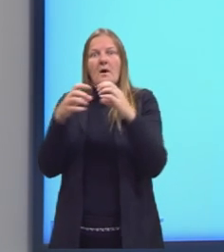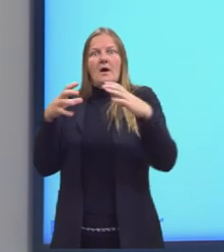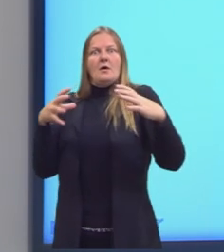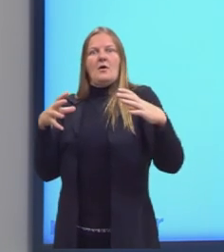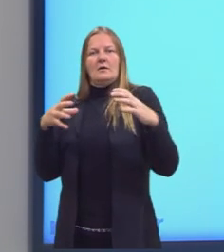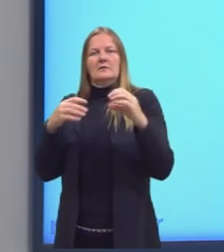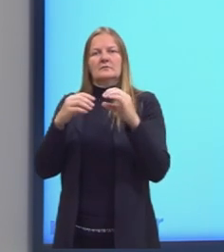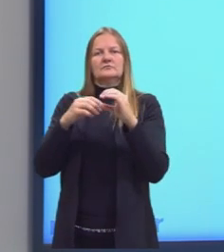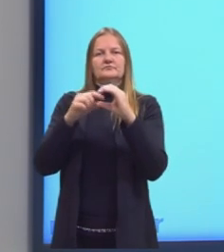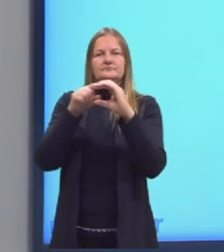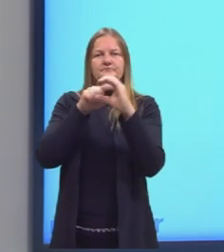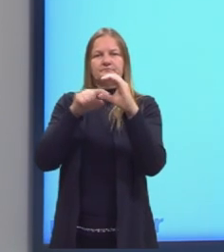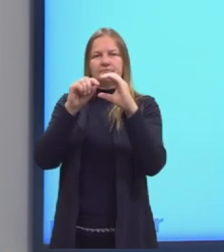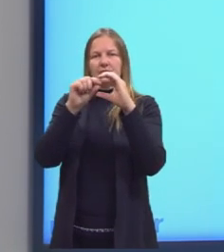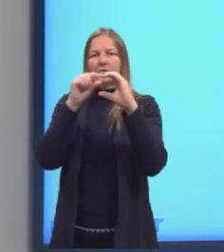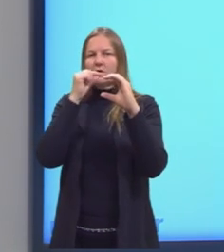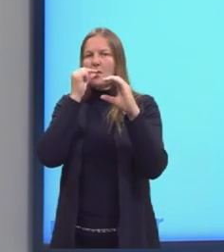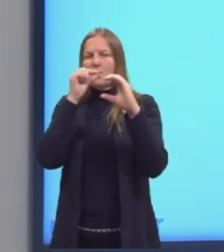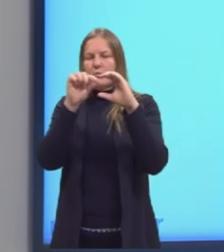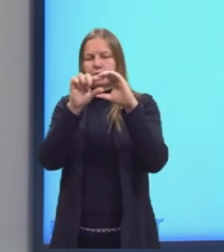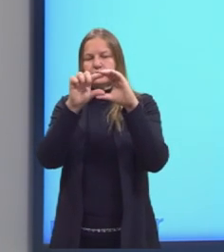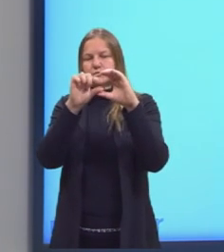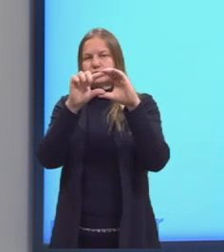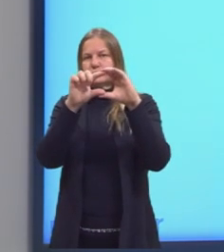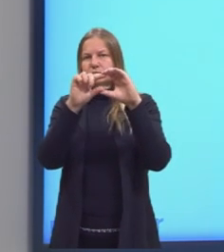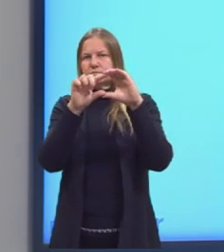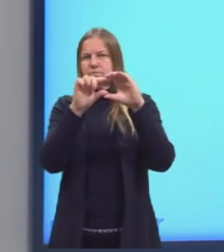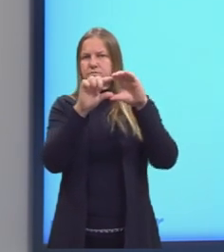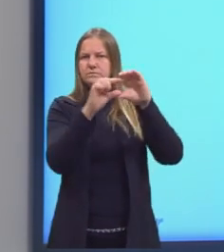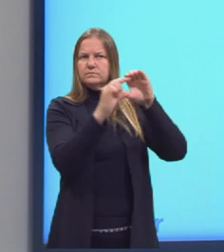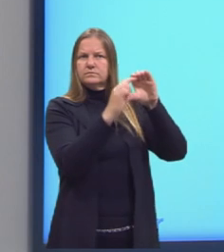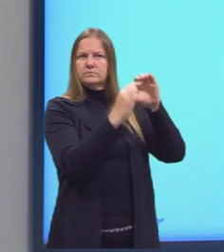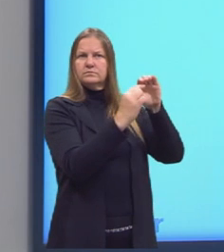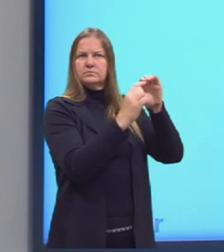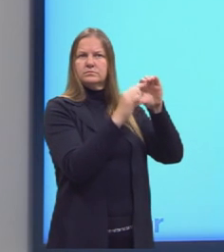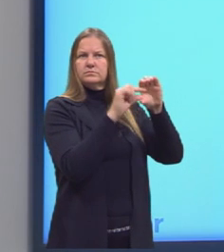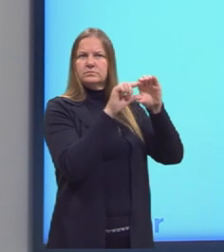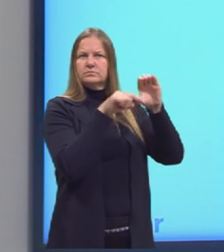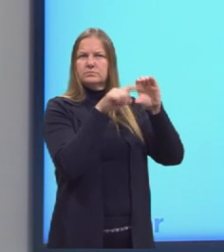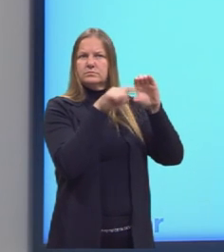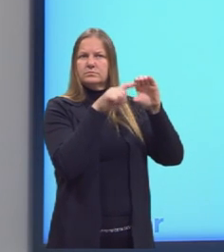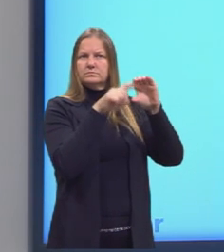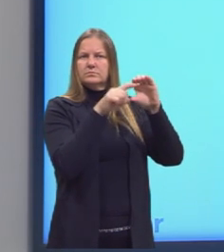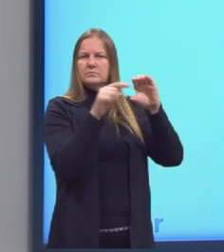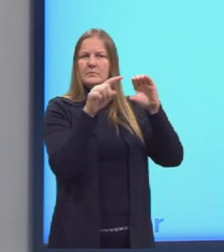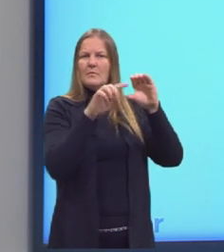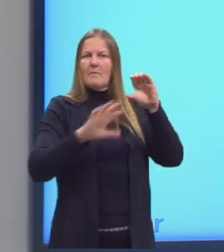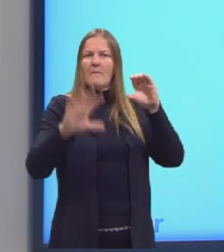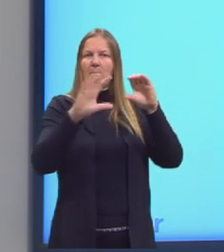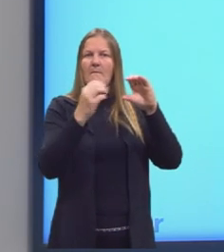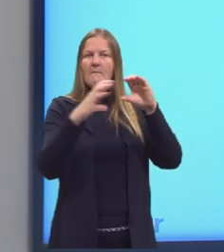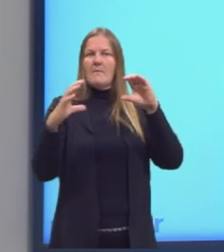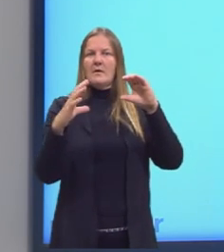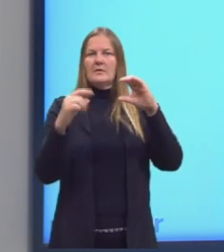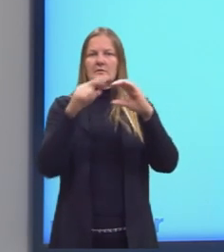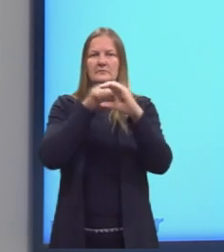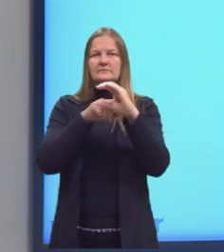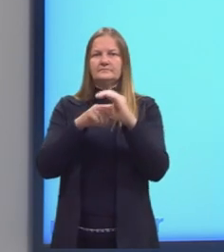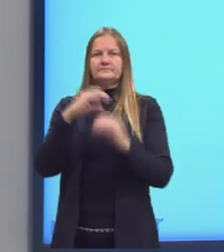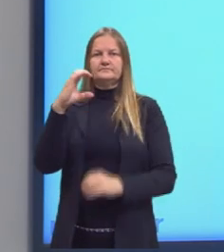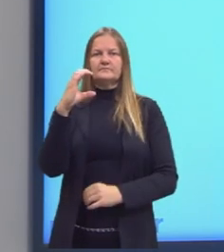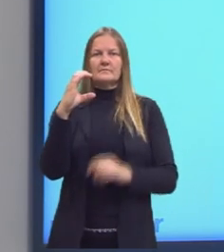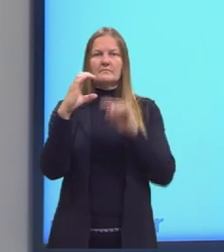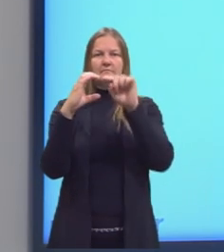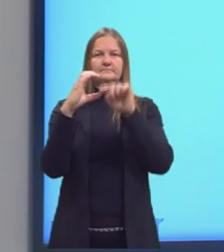maior. A boquinha aberta está para o conjunto maior. Então, esse símbolo é o contido. Já esse aqui,